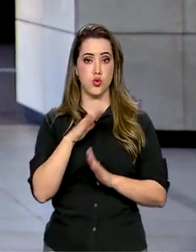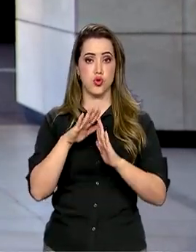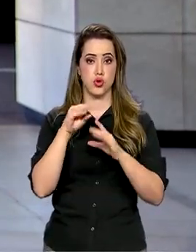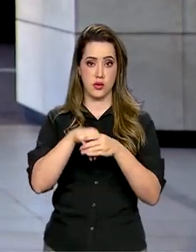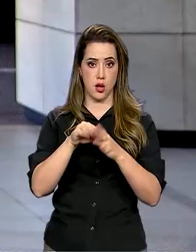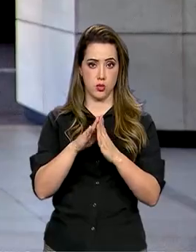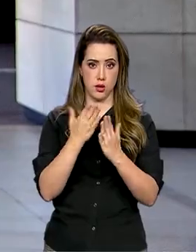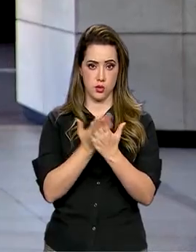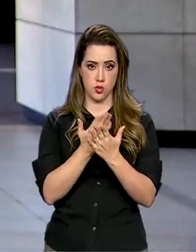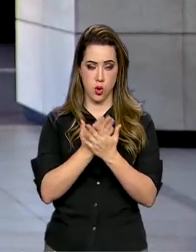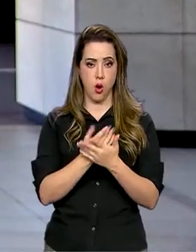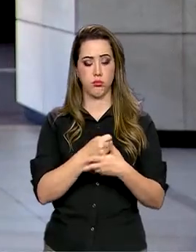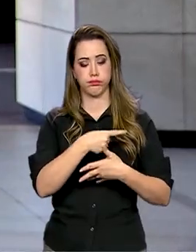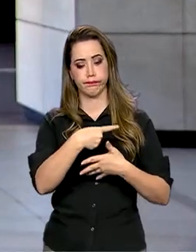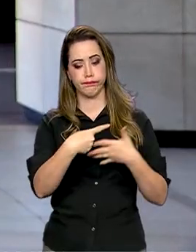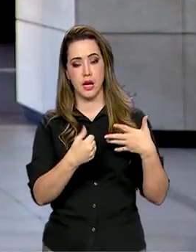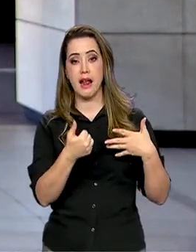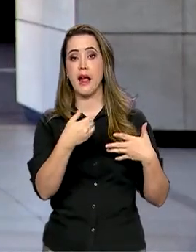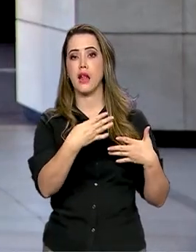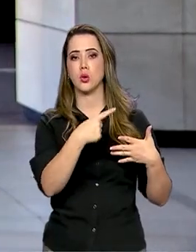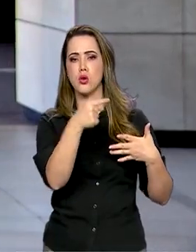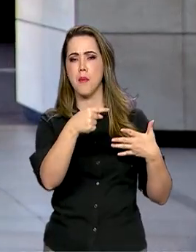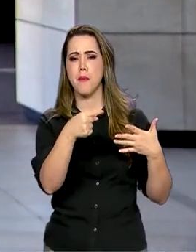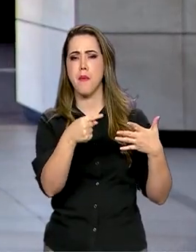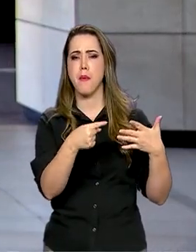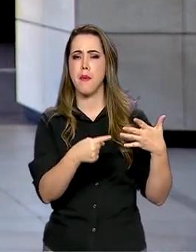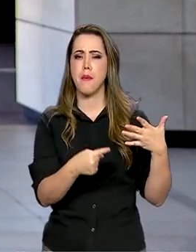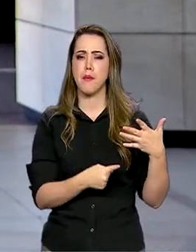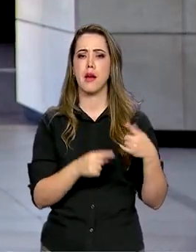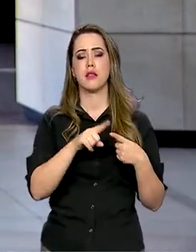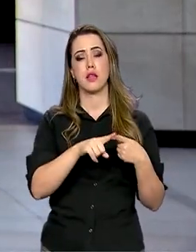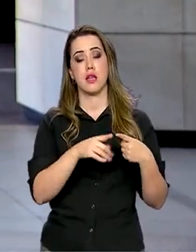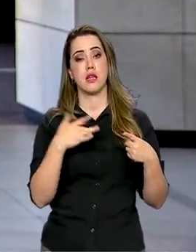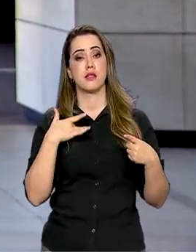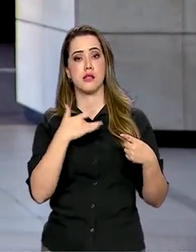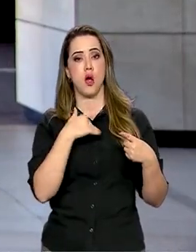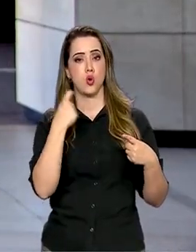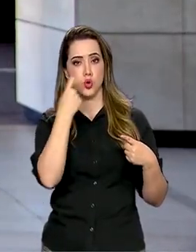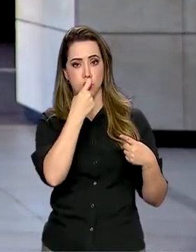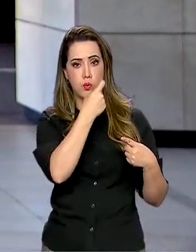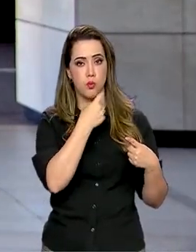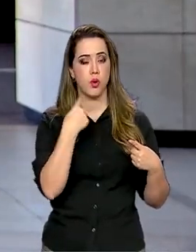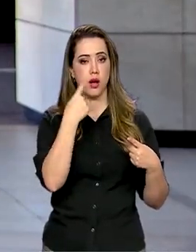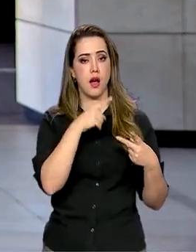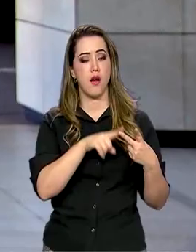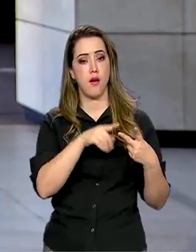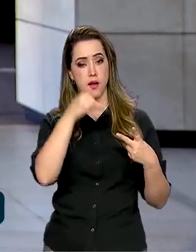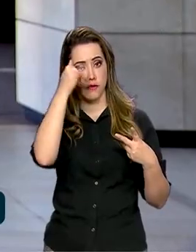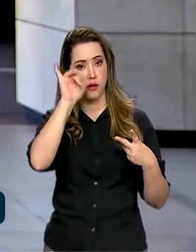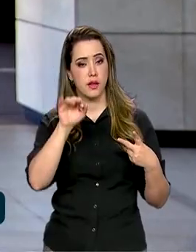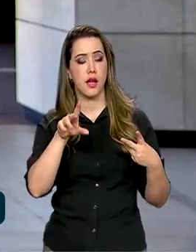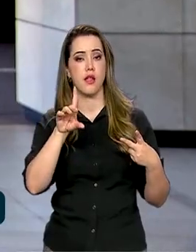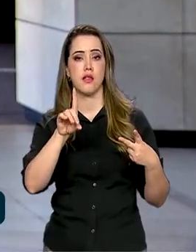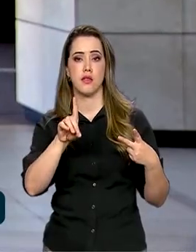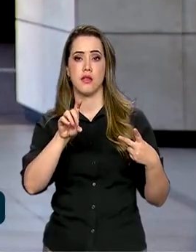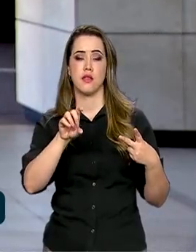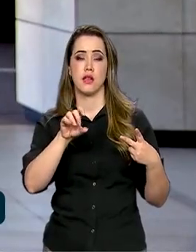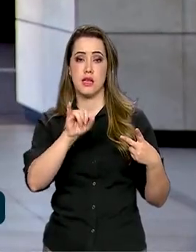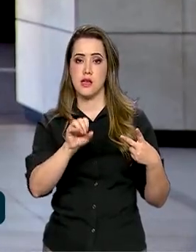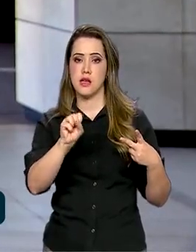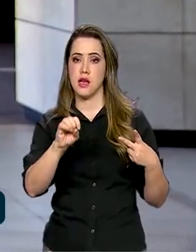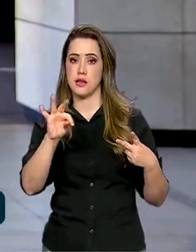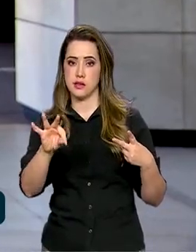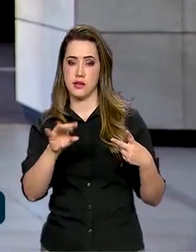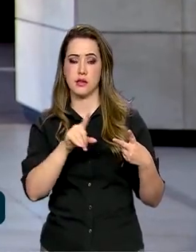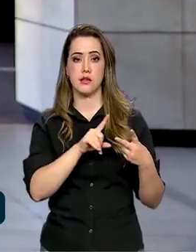tem 14 eixos de atuação. Entre eles está a saúde bucal, prevenção a doenças sexualmente transmissíveis, tem também a